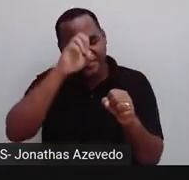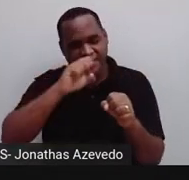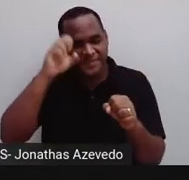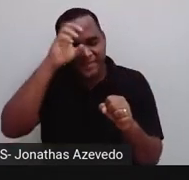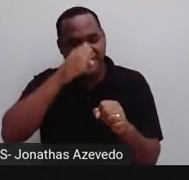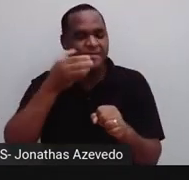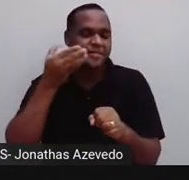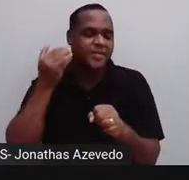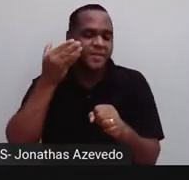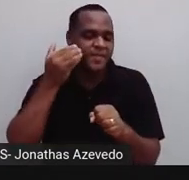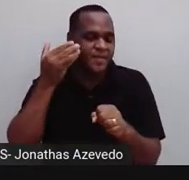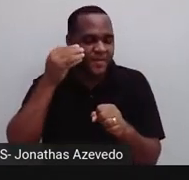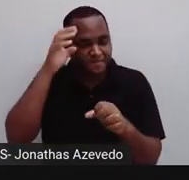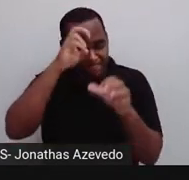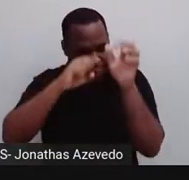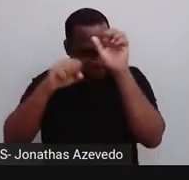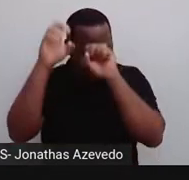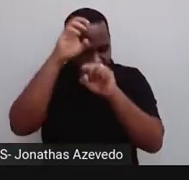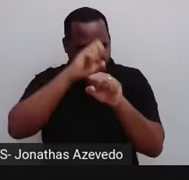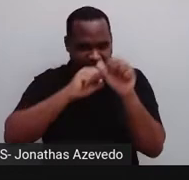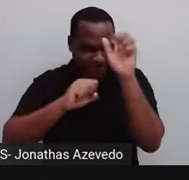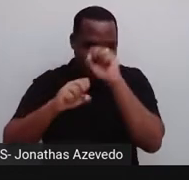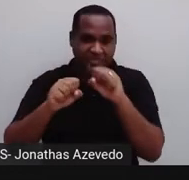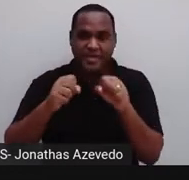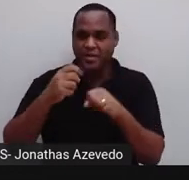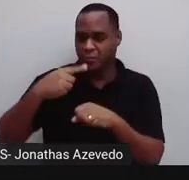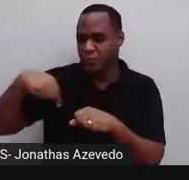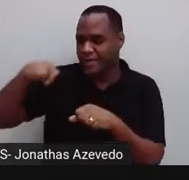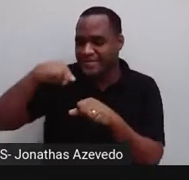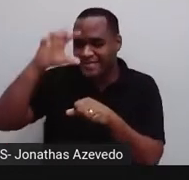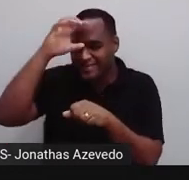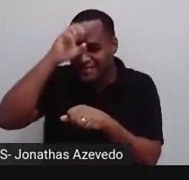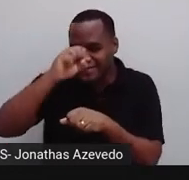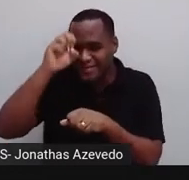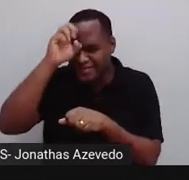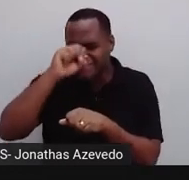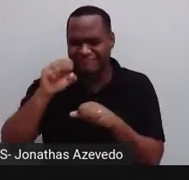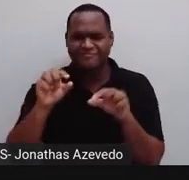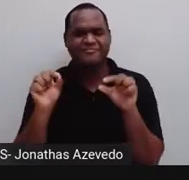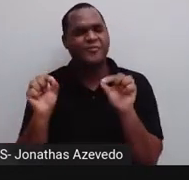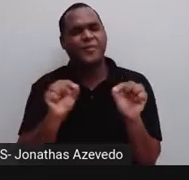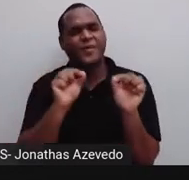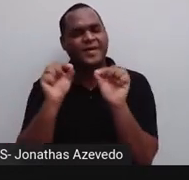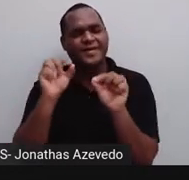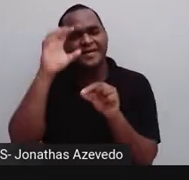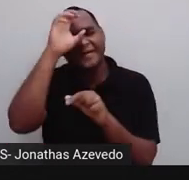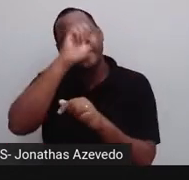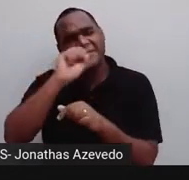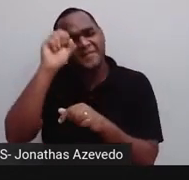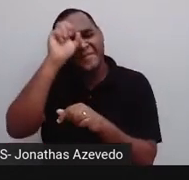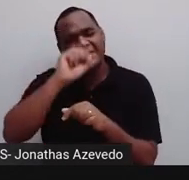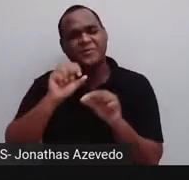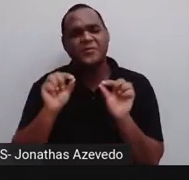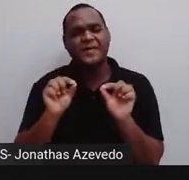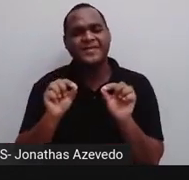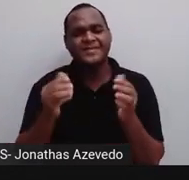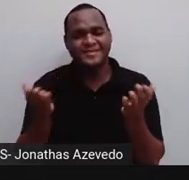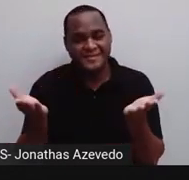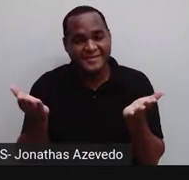agora a gente tem aprendemos, tá bom? E por que aprendemos, professor? Bom,